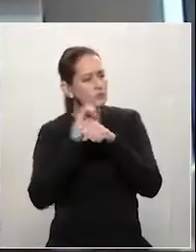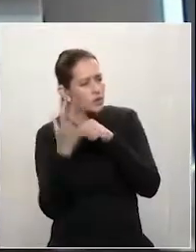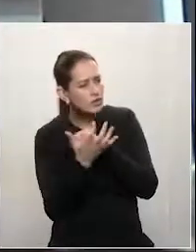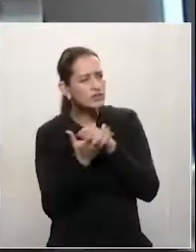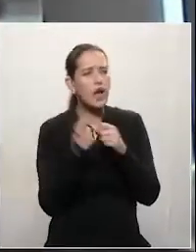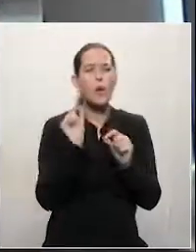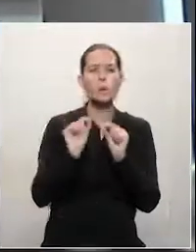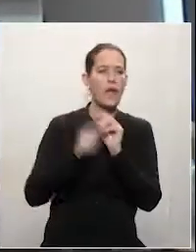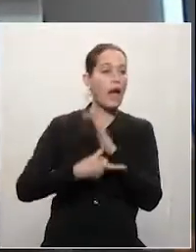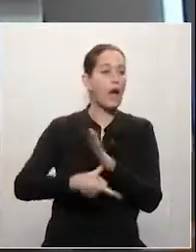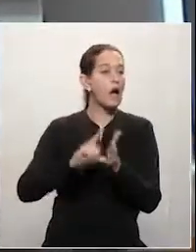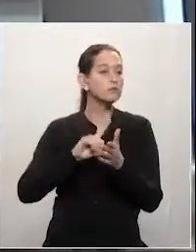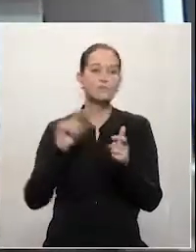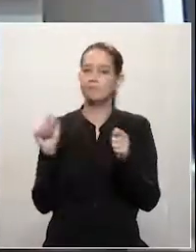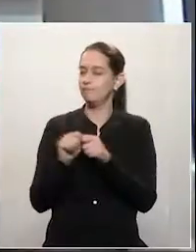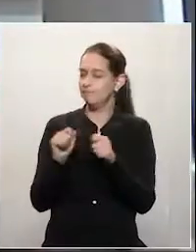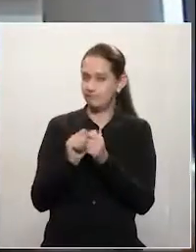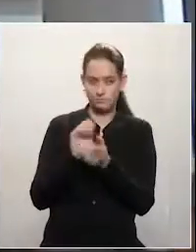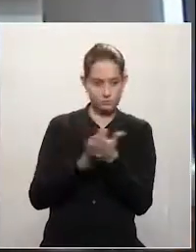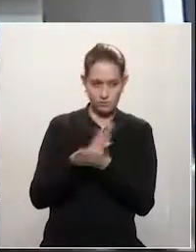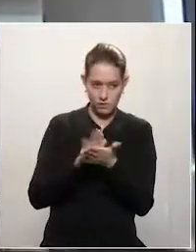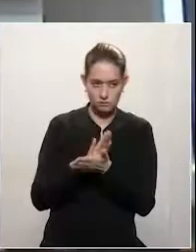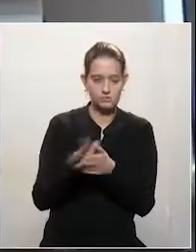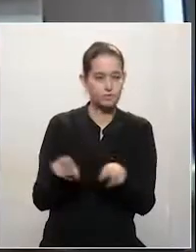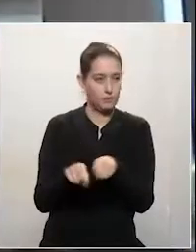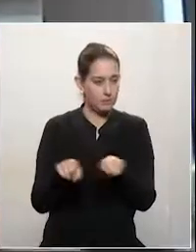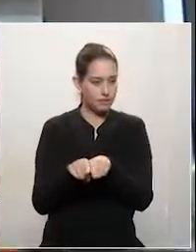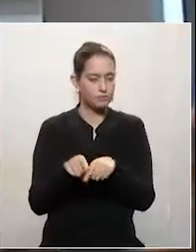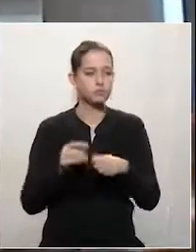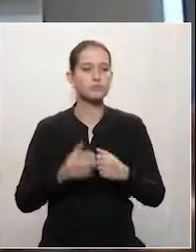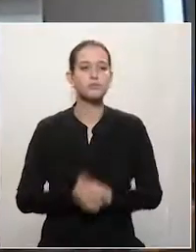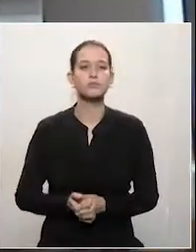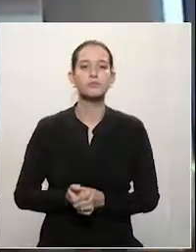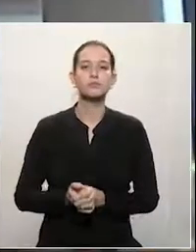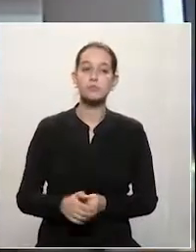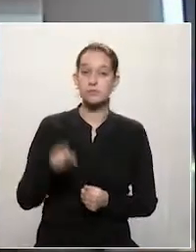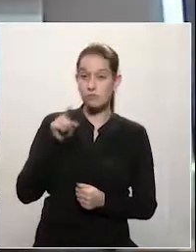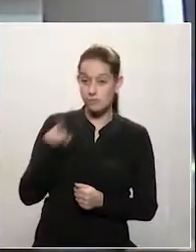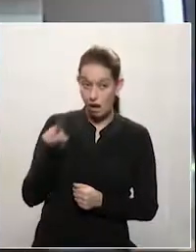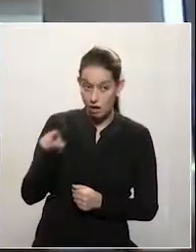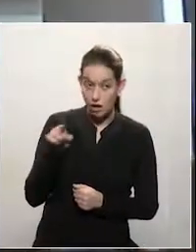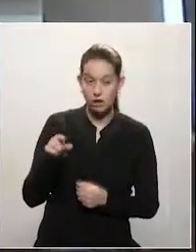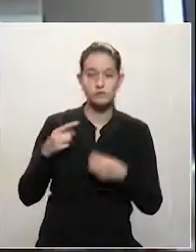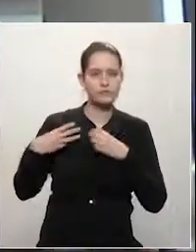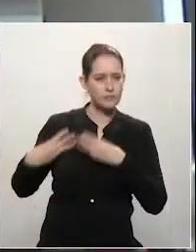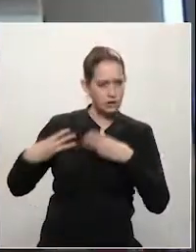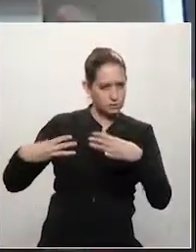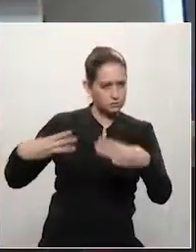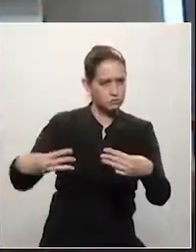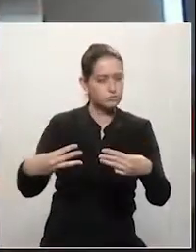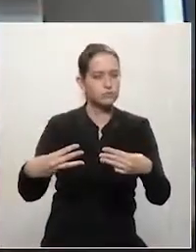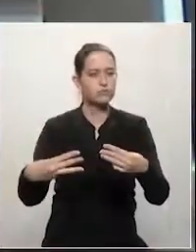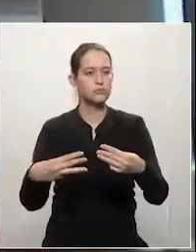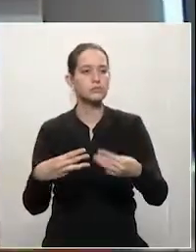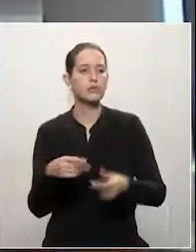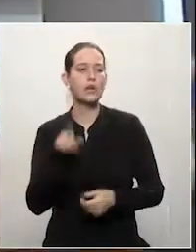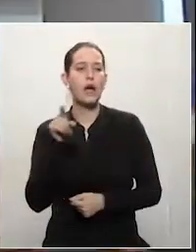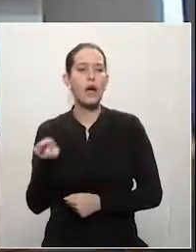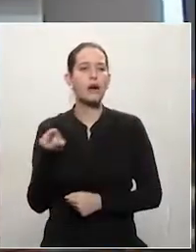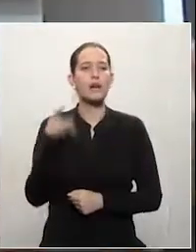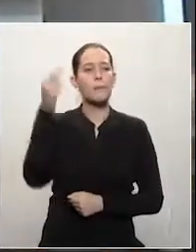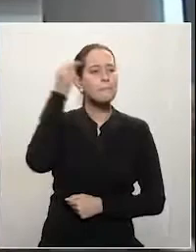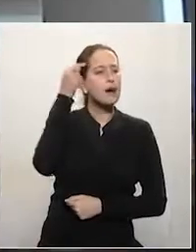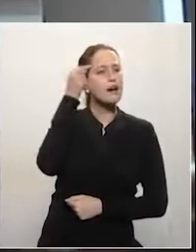em cima dos resultados eleitorais. Quando você é governo, você tem que necessariamente